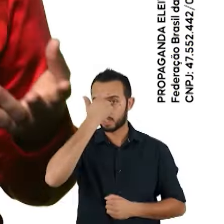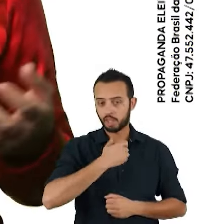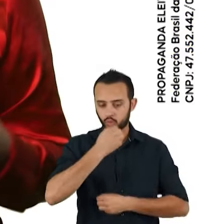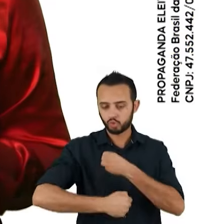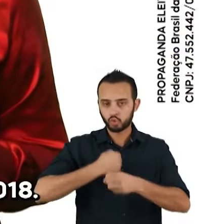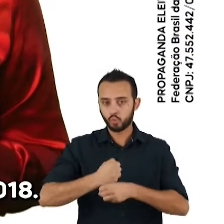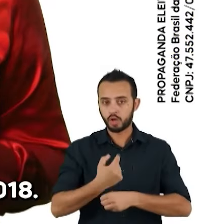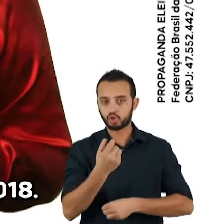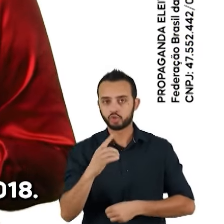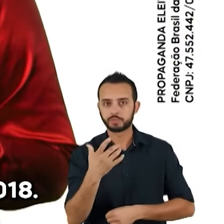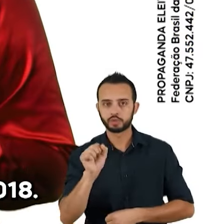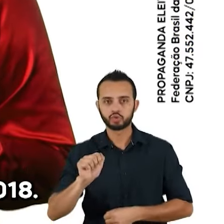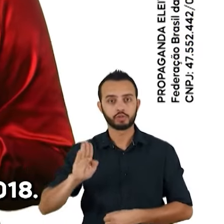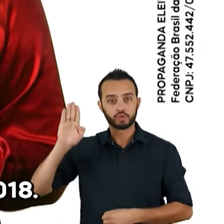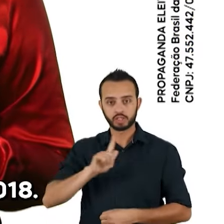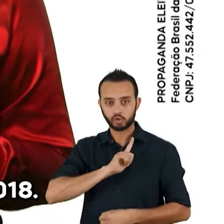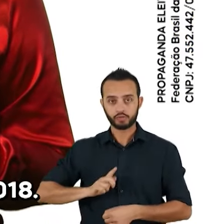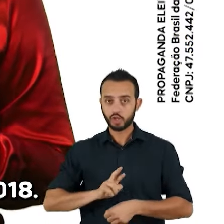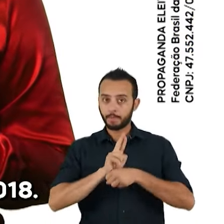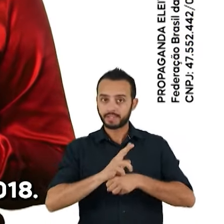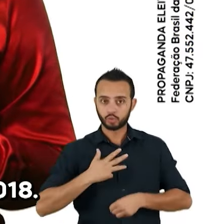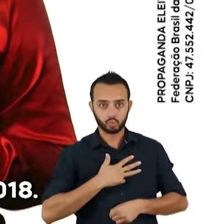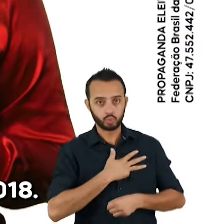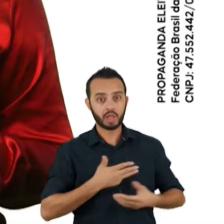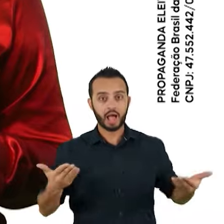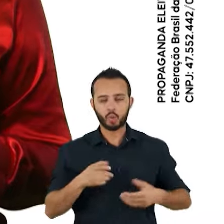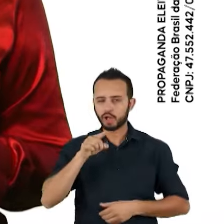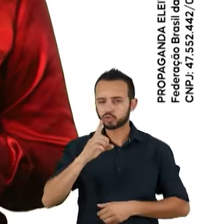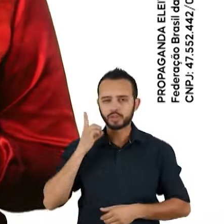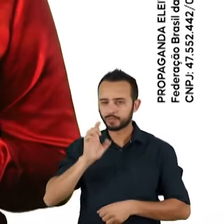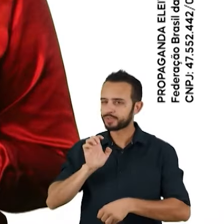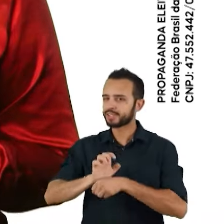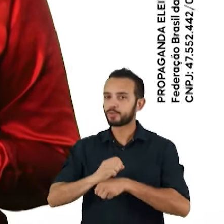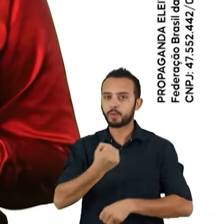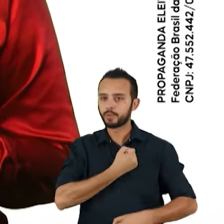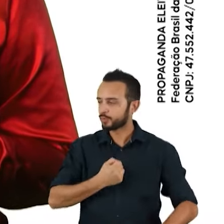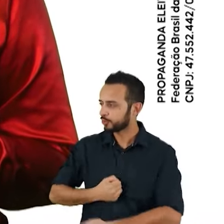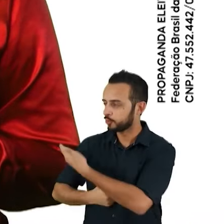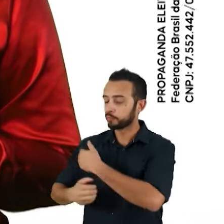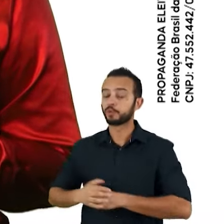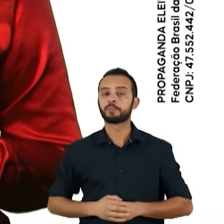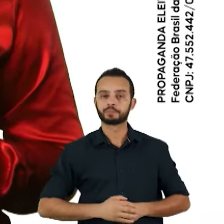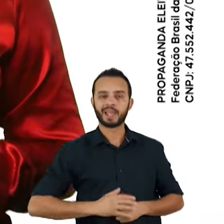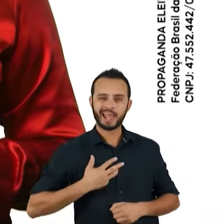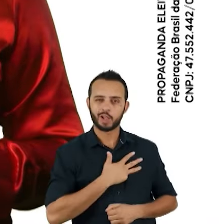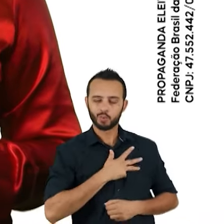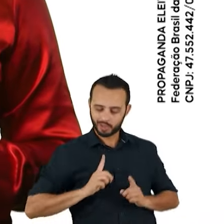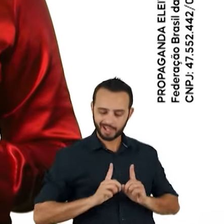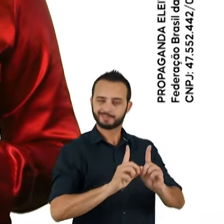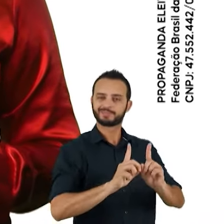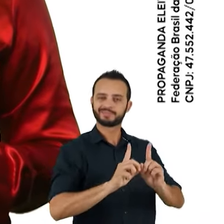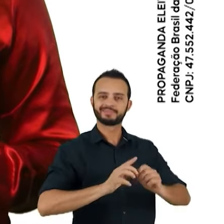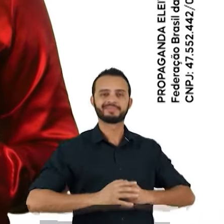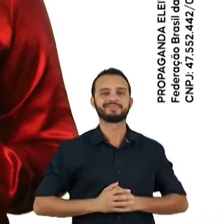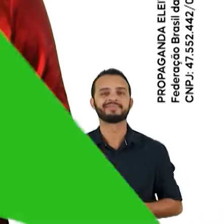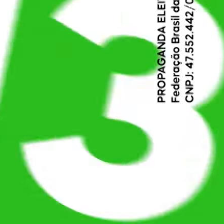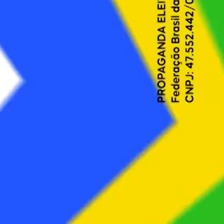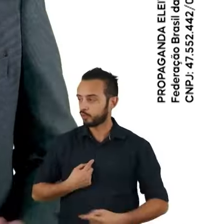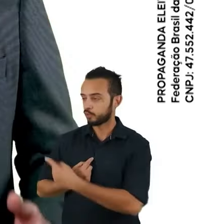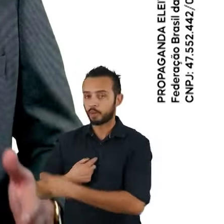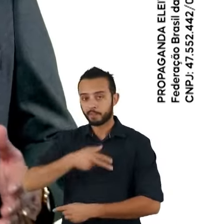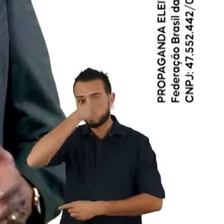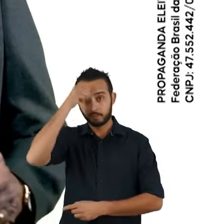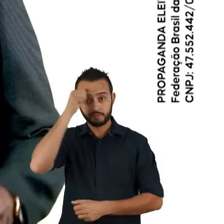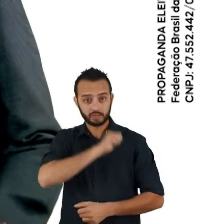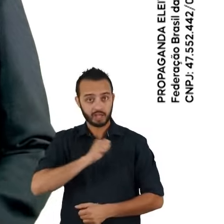Sou a Cátia. Fui a candidata governadora do Lula em 2018. Agora, sua deputada estadual, 1303. É Lula lá, Cátia cá.